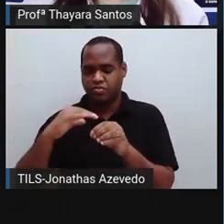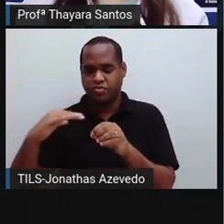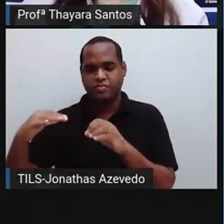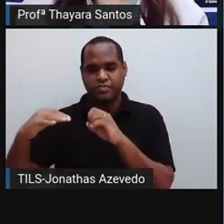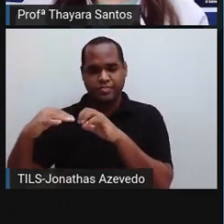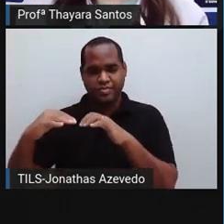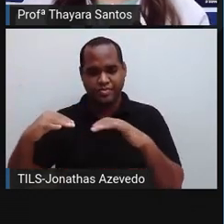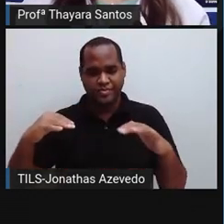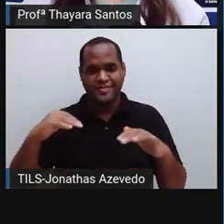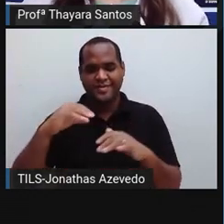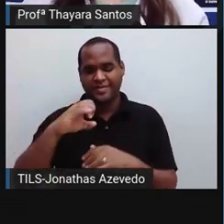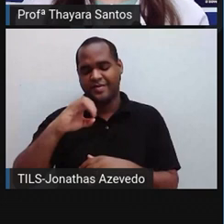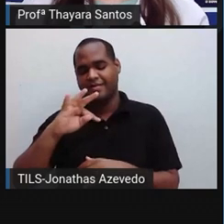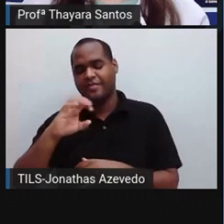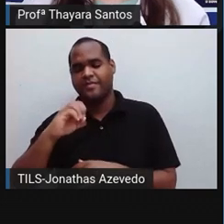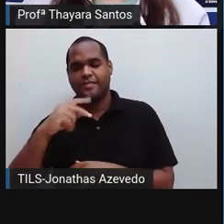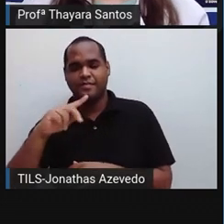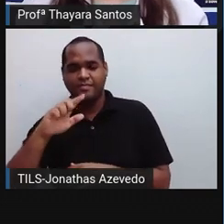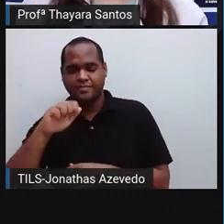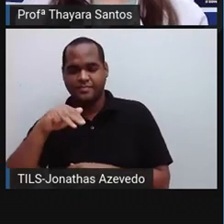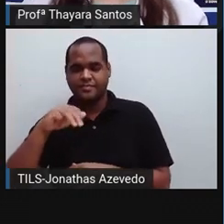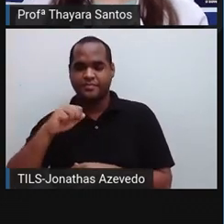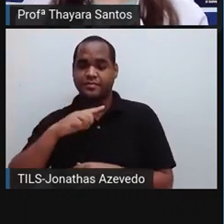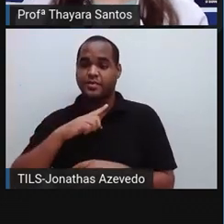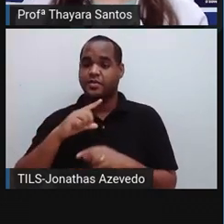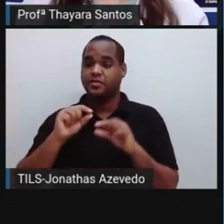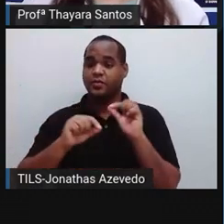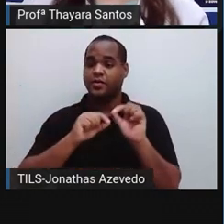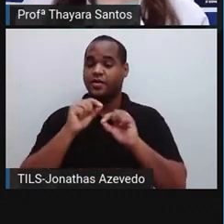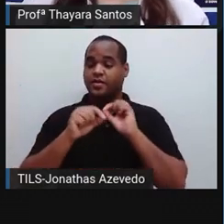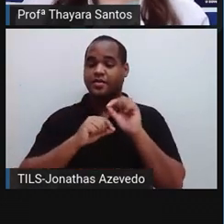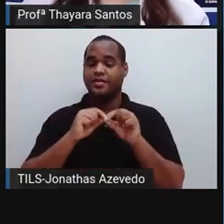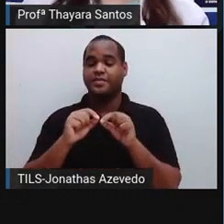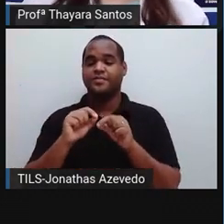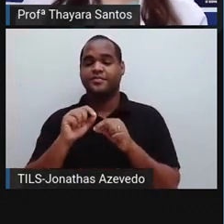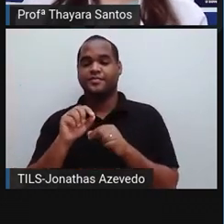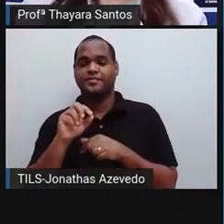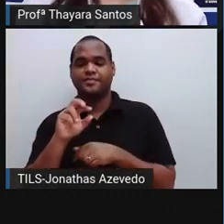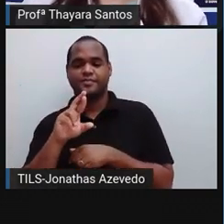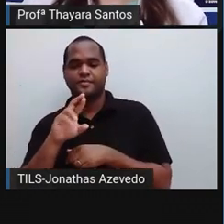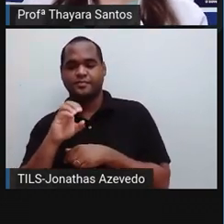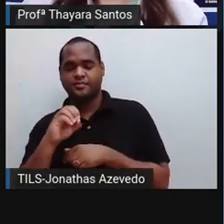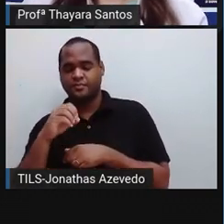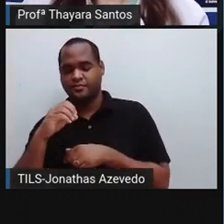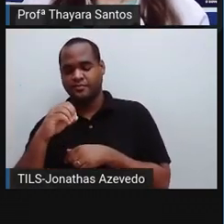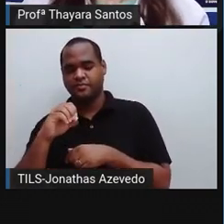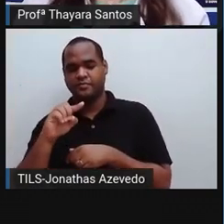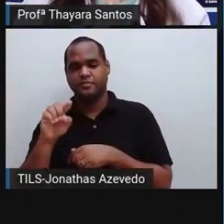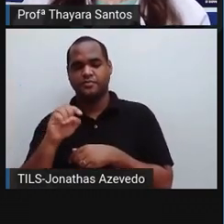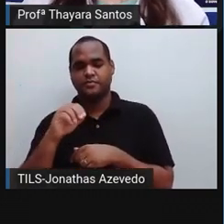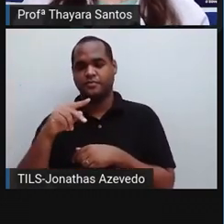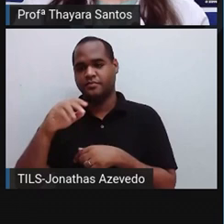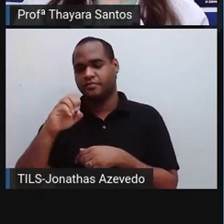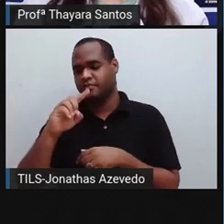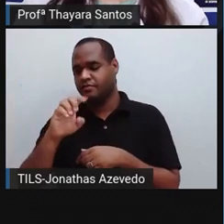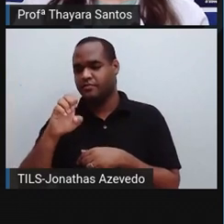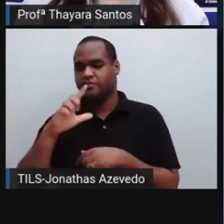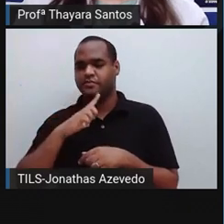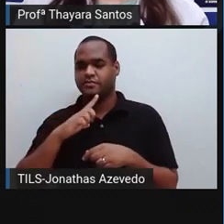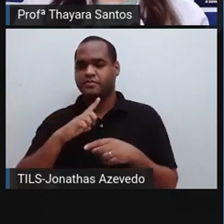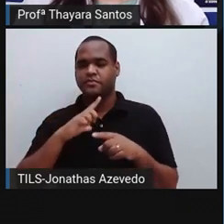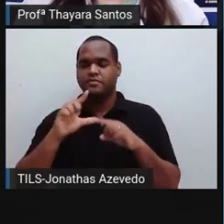citoplasma, a gente chama esses protozoares de risópodes ou de sarcodíneos. Os